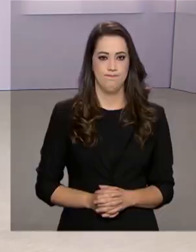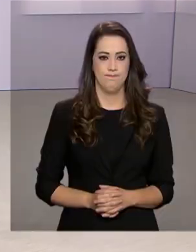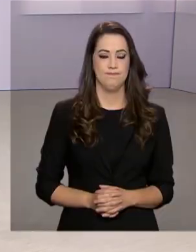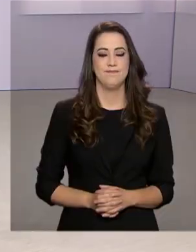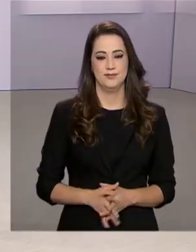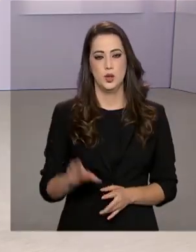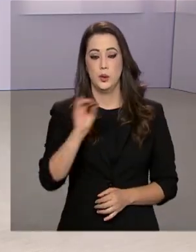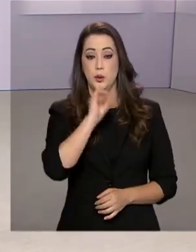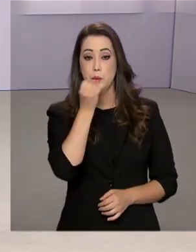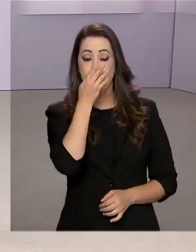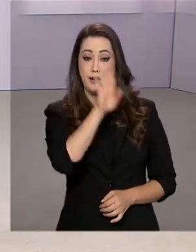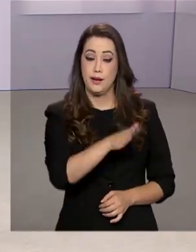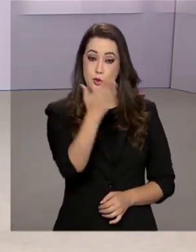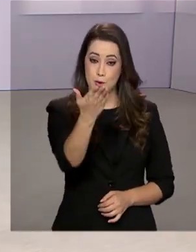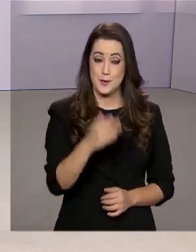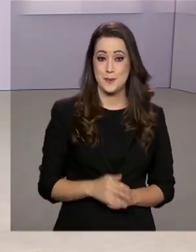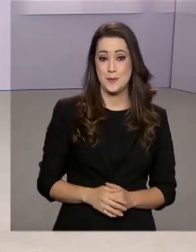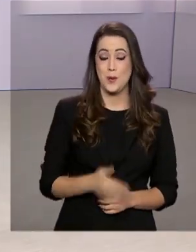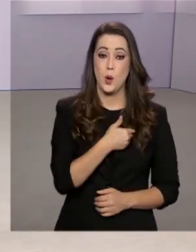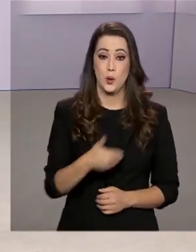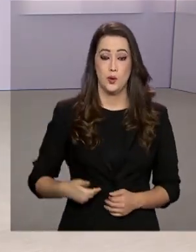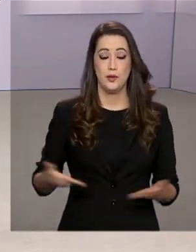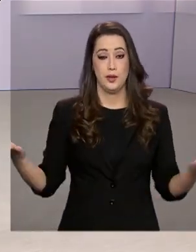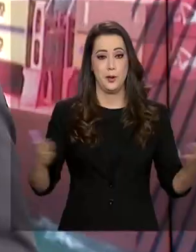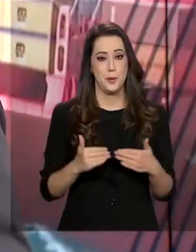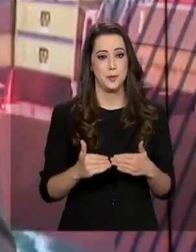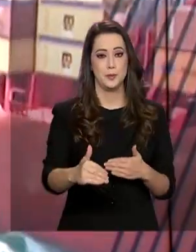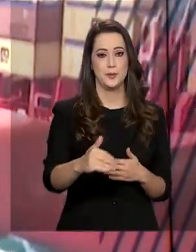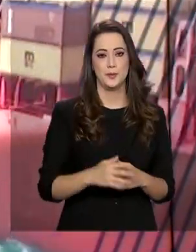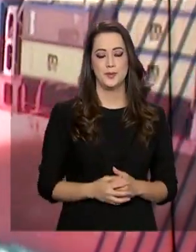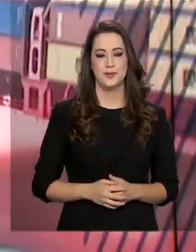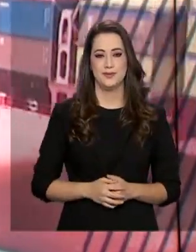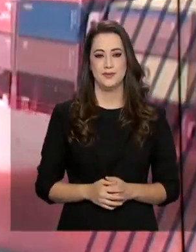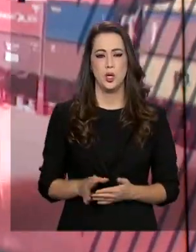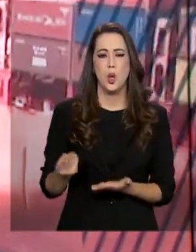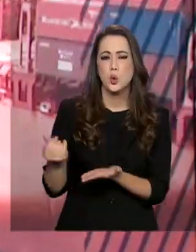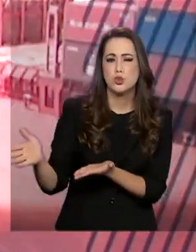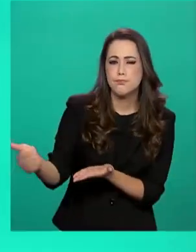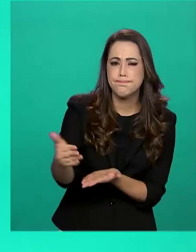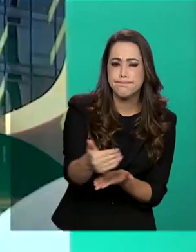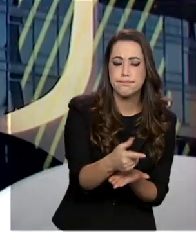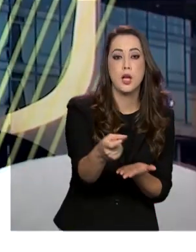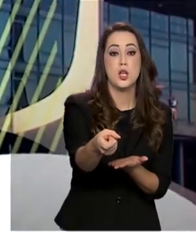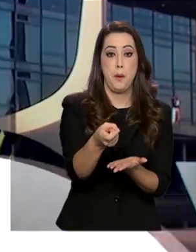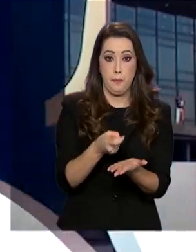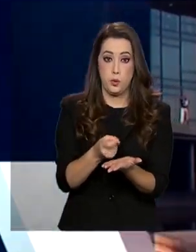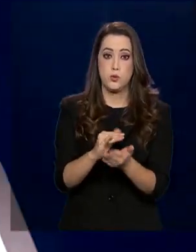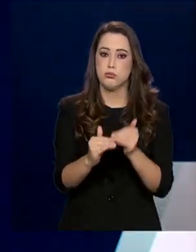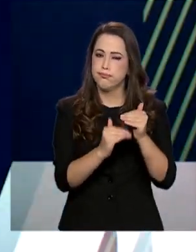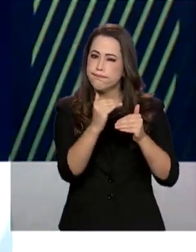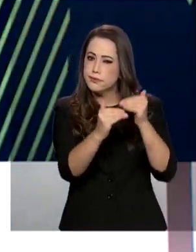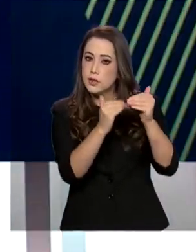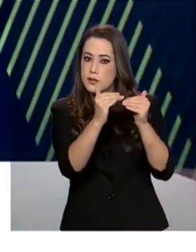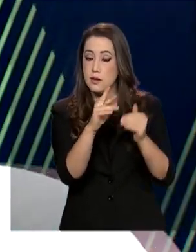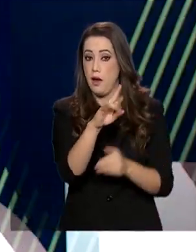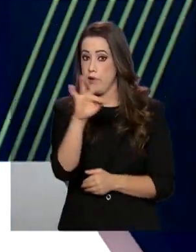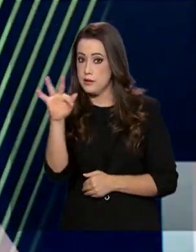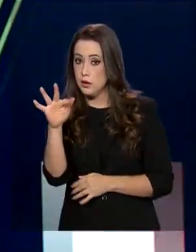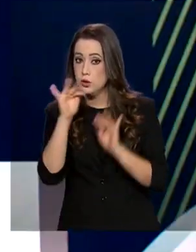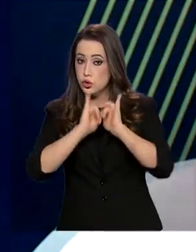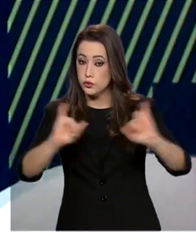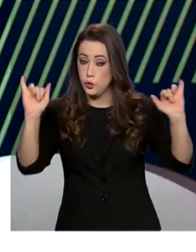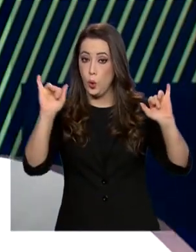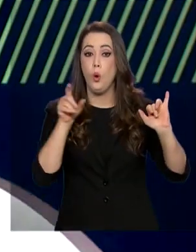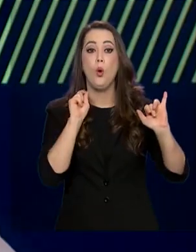Olá, boa tarde para você. O governo agora está no ar. A arrecadação de impostos vem crescendo. A Receita Federal